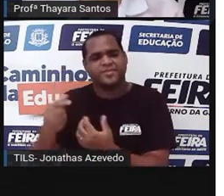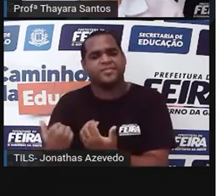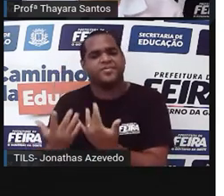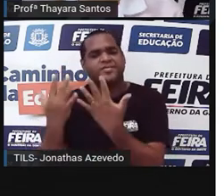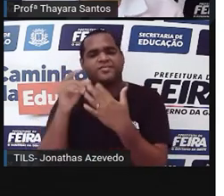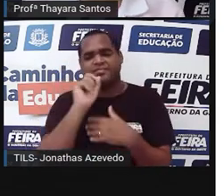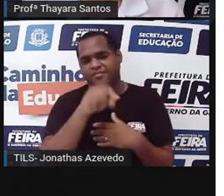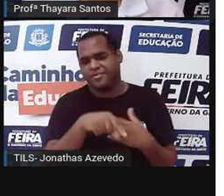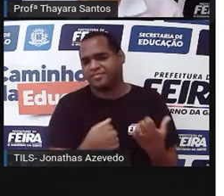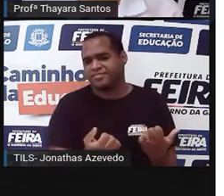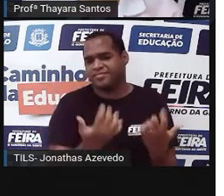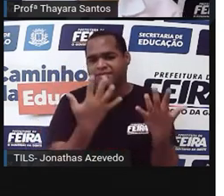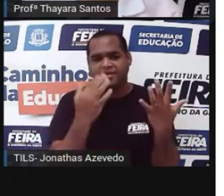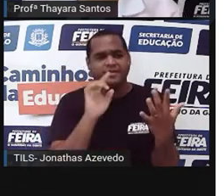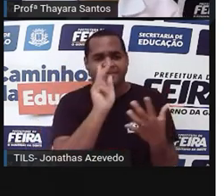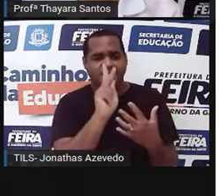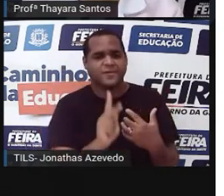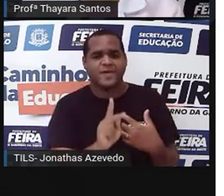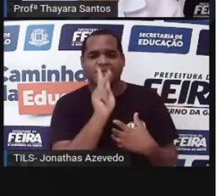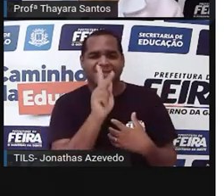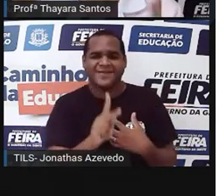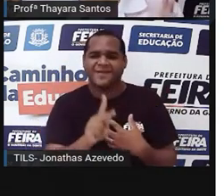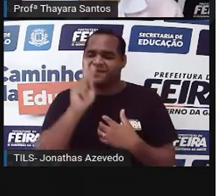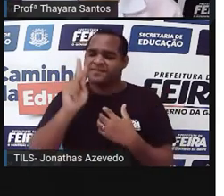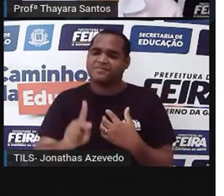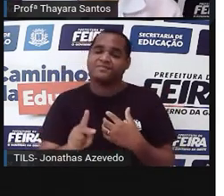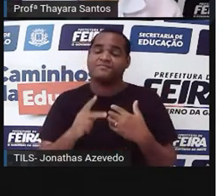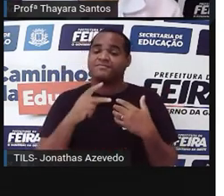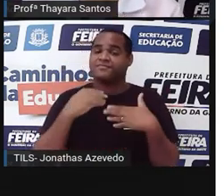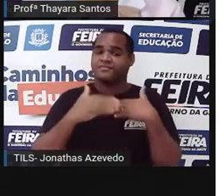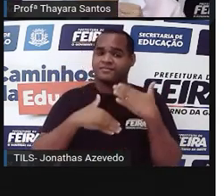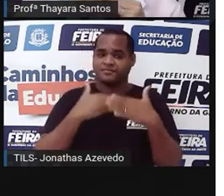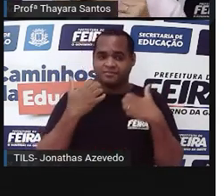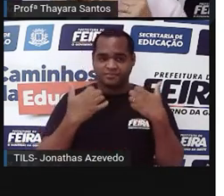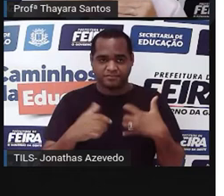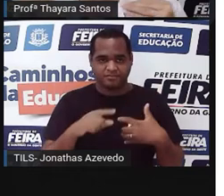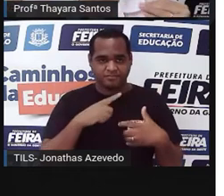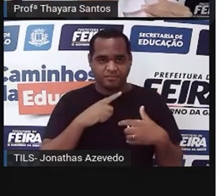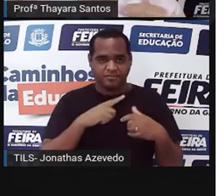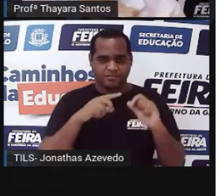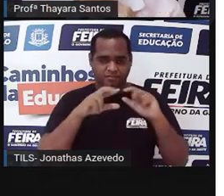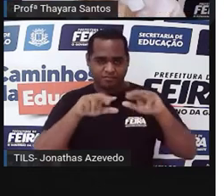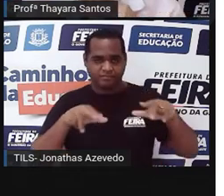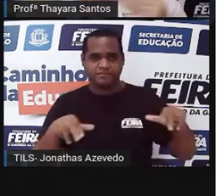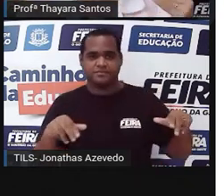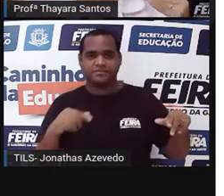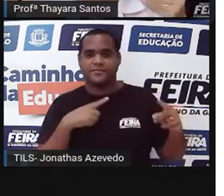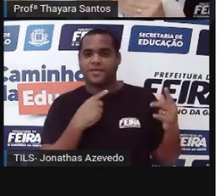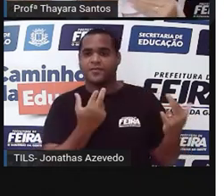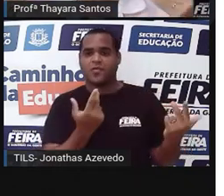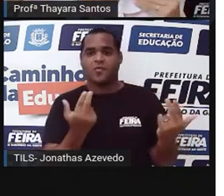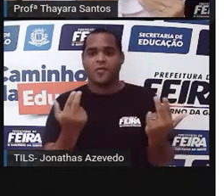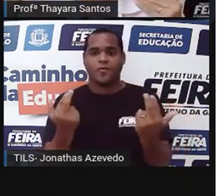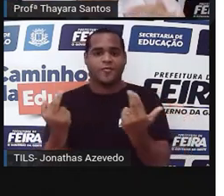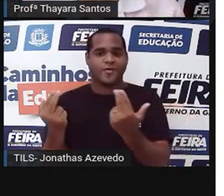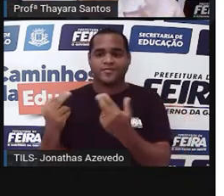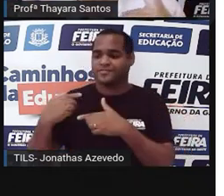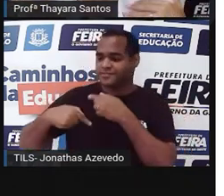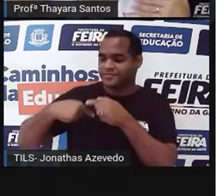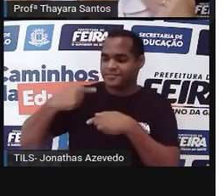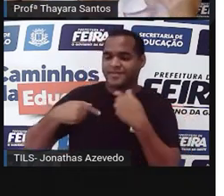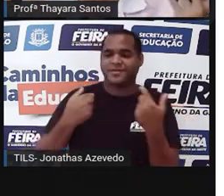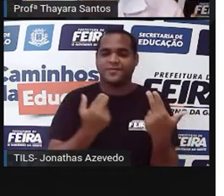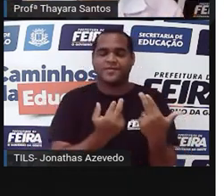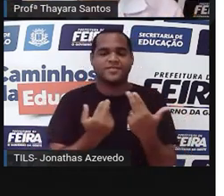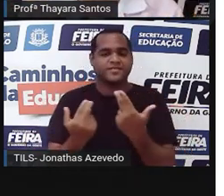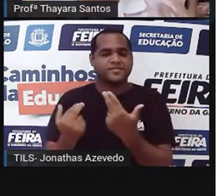anterozoides pra fecundar suas osferas, vai chegar o momento que eu vou ter um monte de plantas que são iguais geneticamente. E